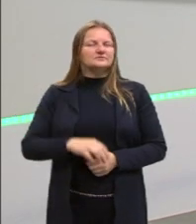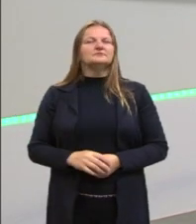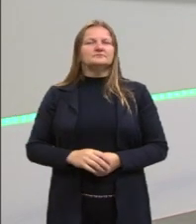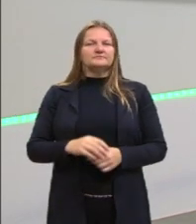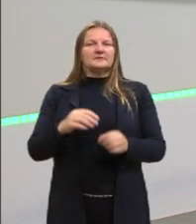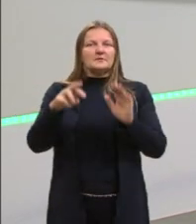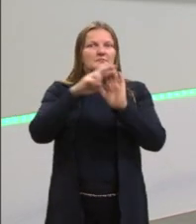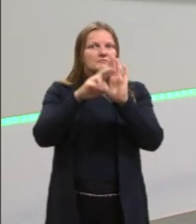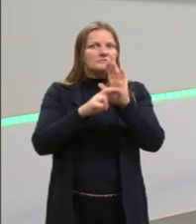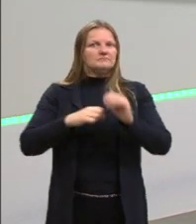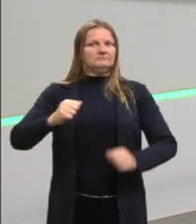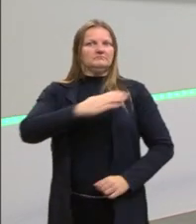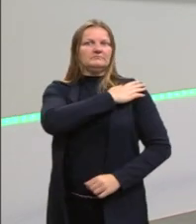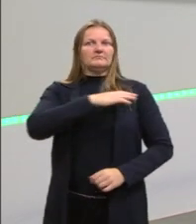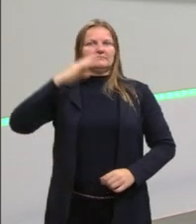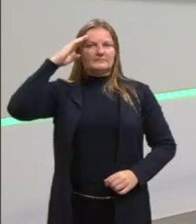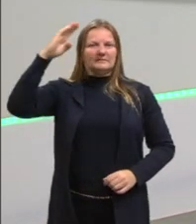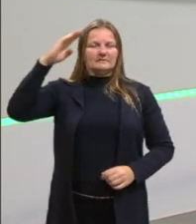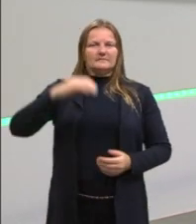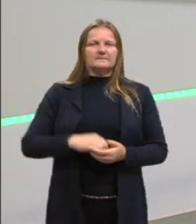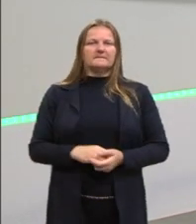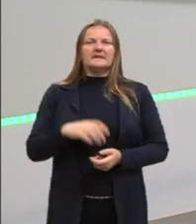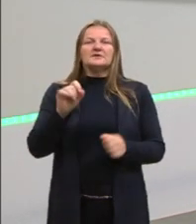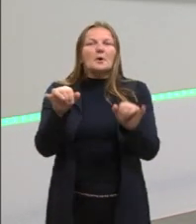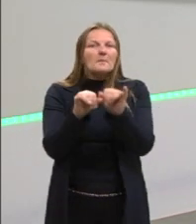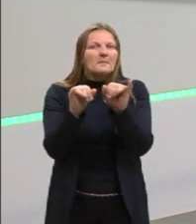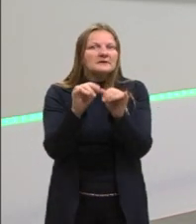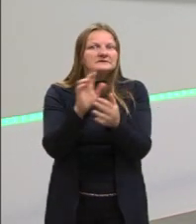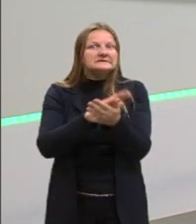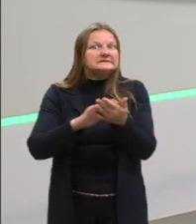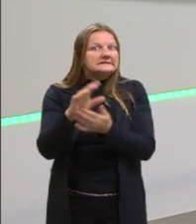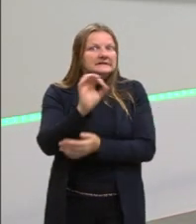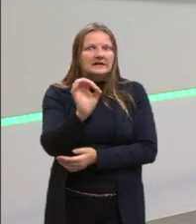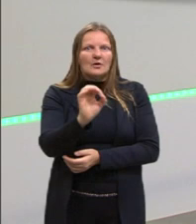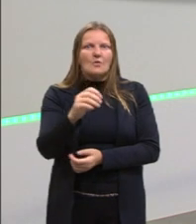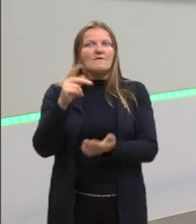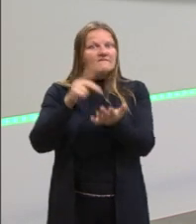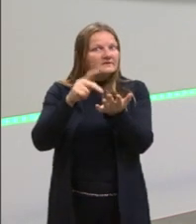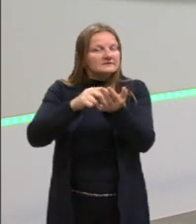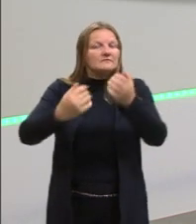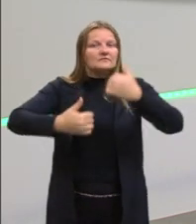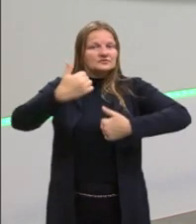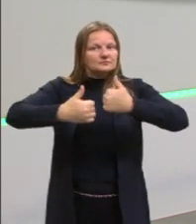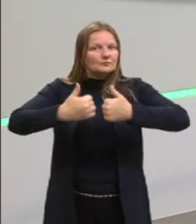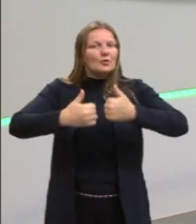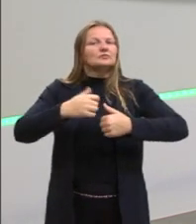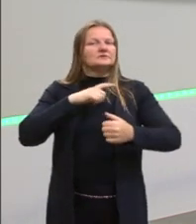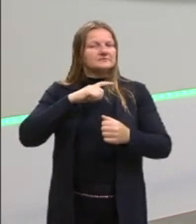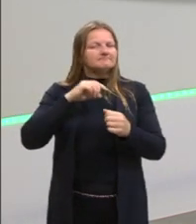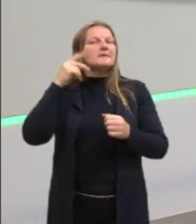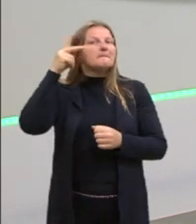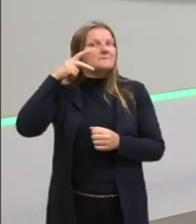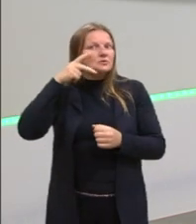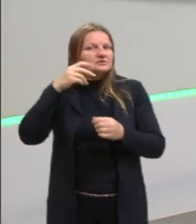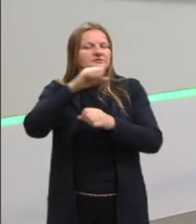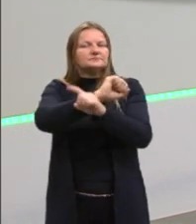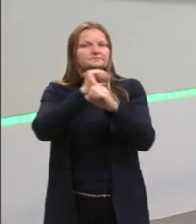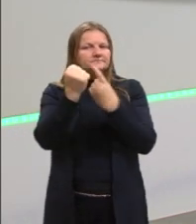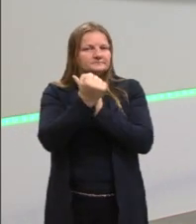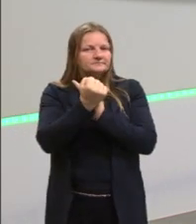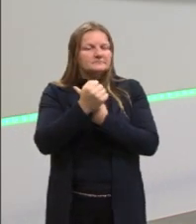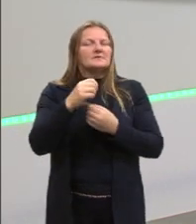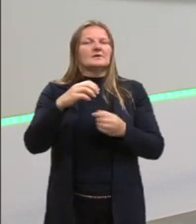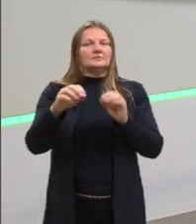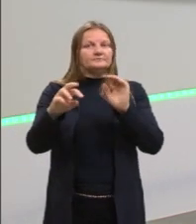militar. E, às vezes, as pessoas dizem, o futebol é só uma bobagem. Não, o futebol reflete muitas questões da nossa sociedade. É